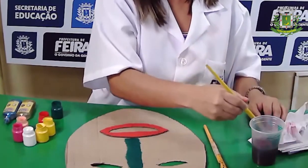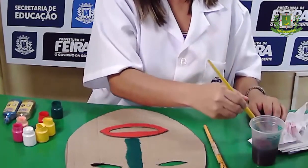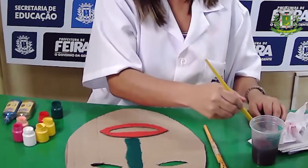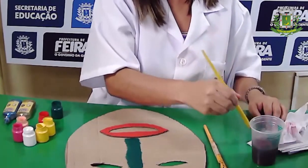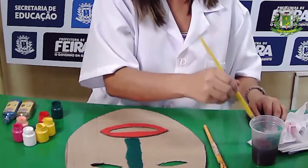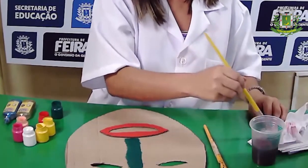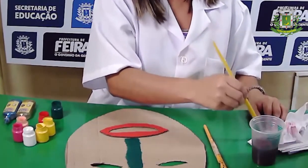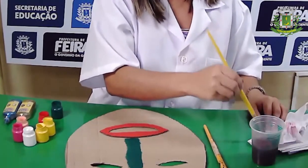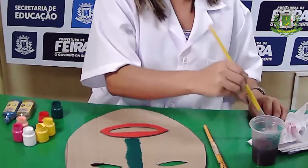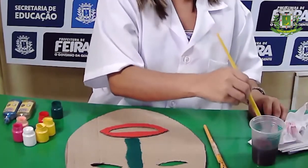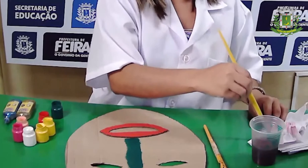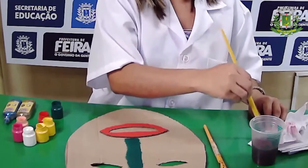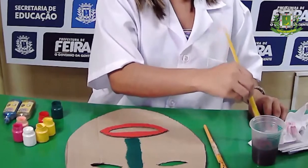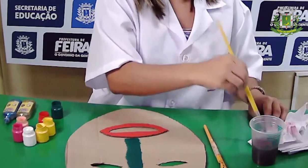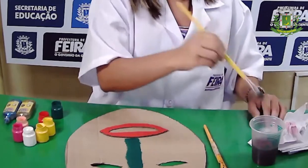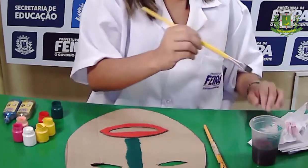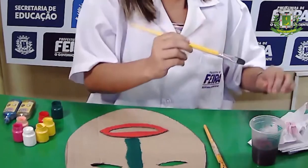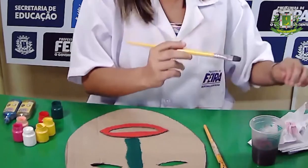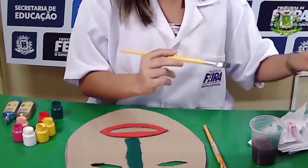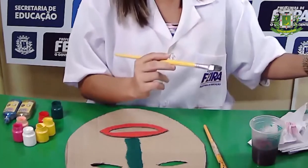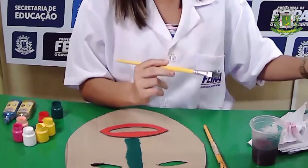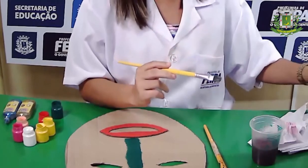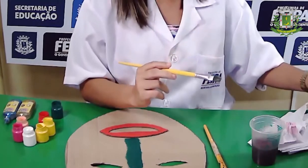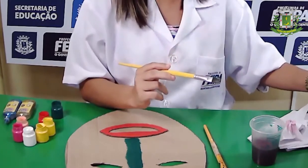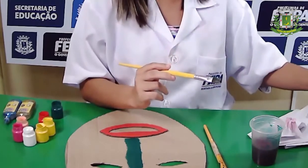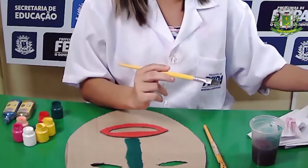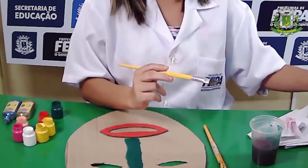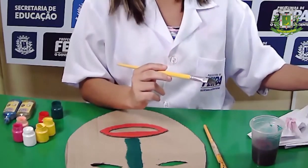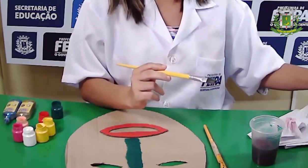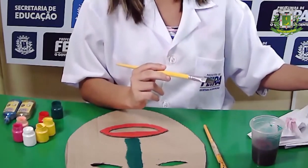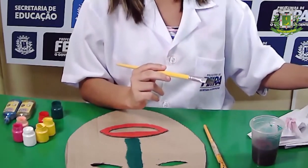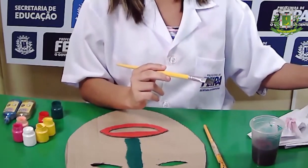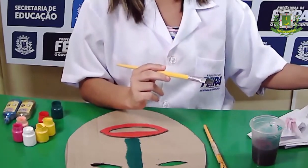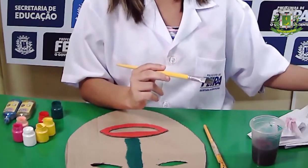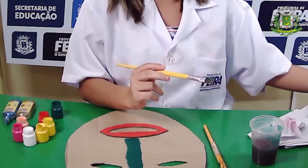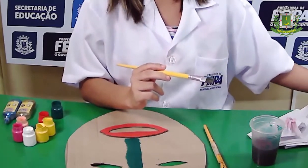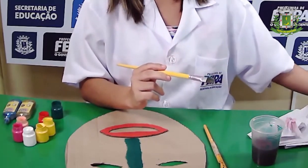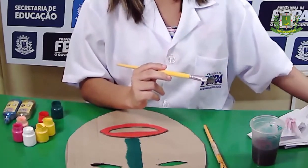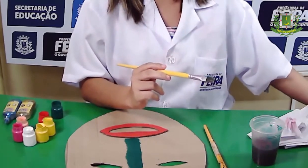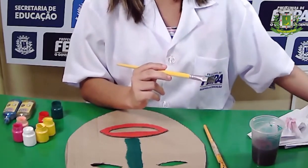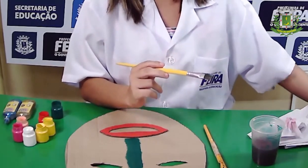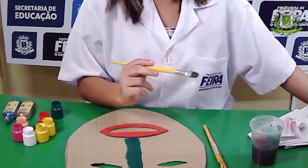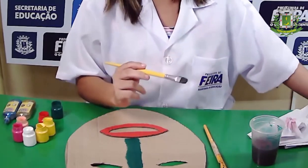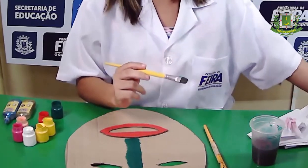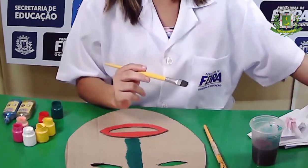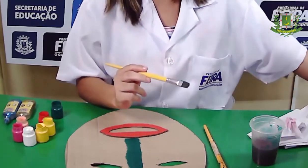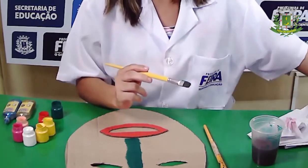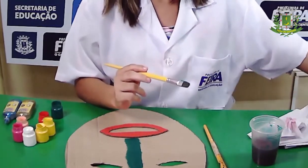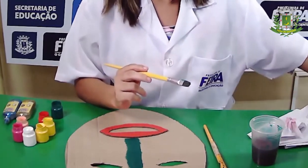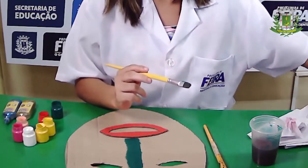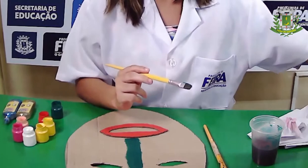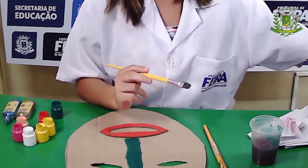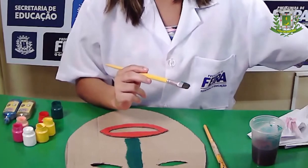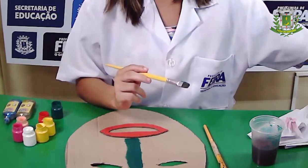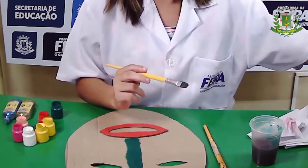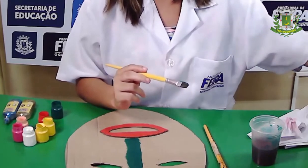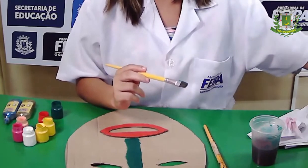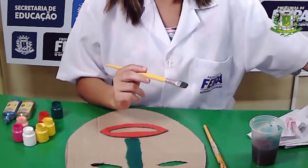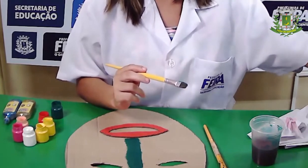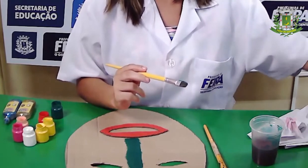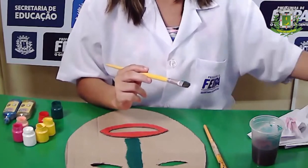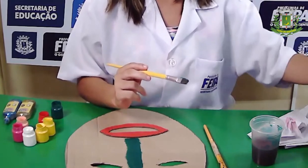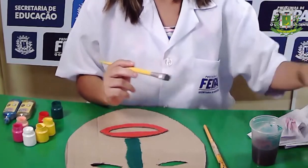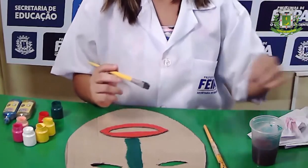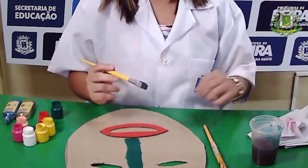desligar, né? Pra não correr o risco de se acidentar, porque às vezes bate o braço, né? E aí